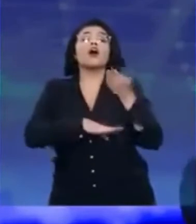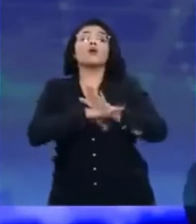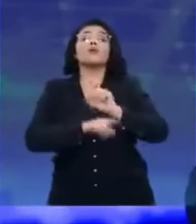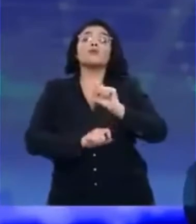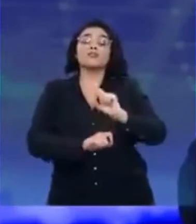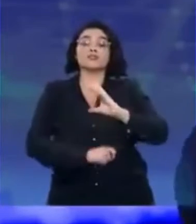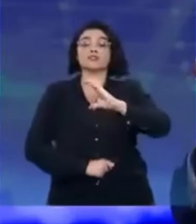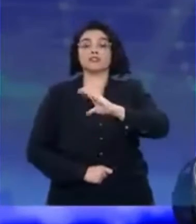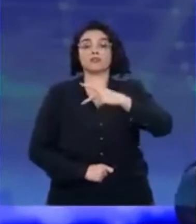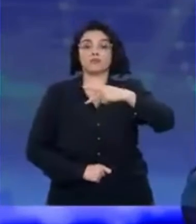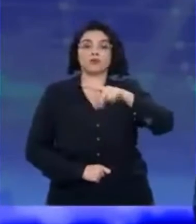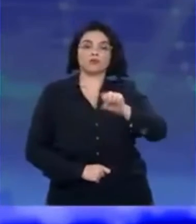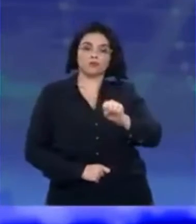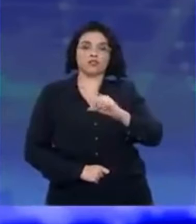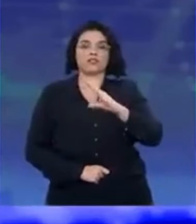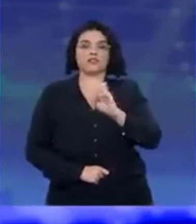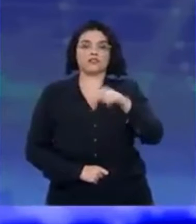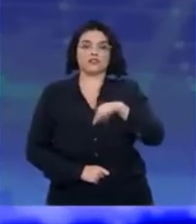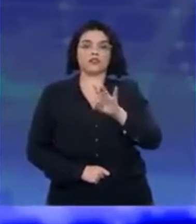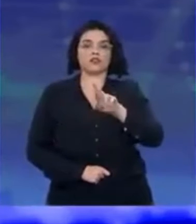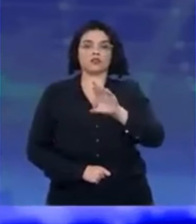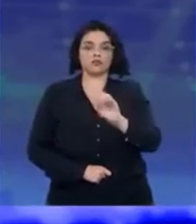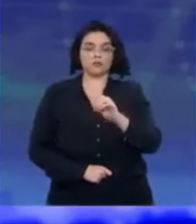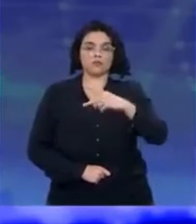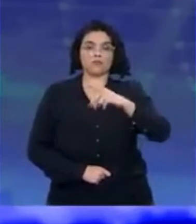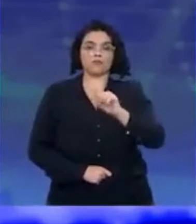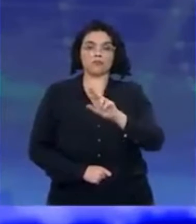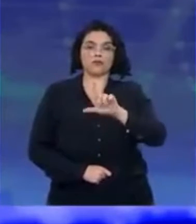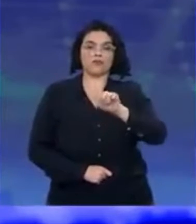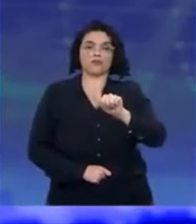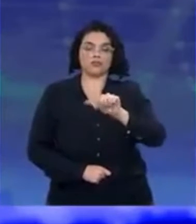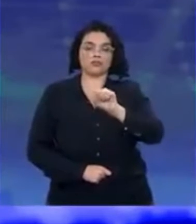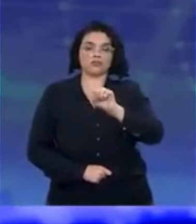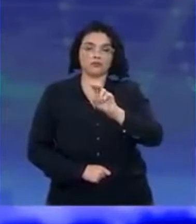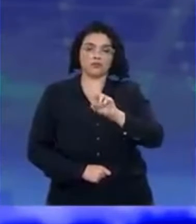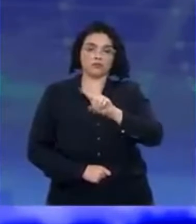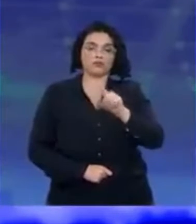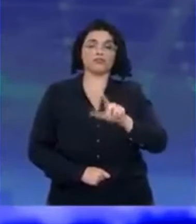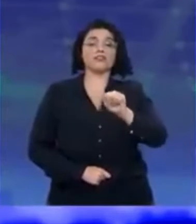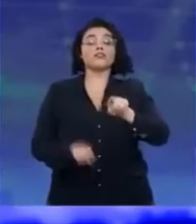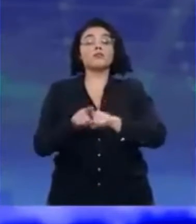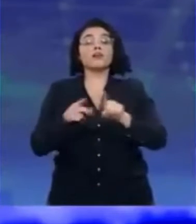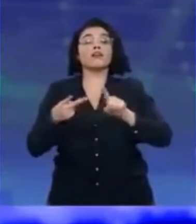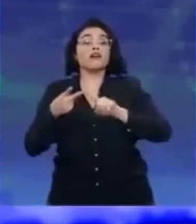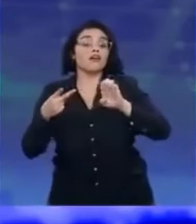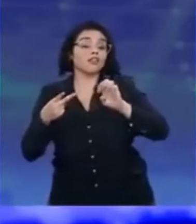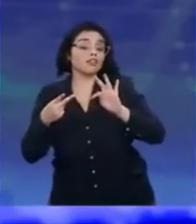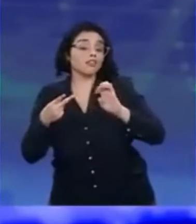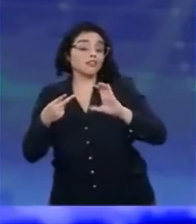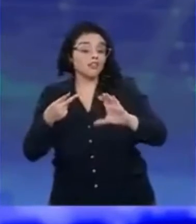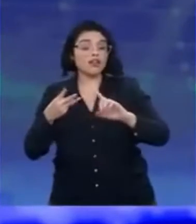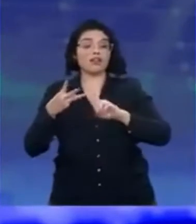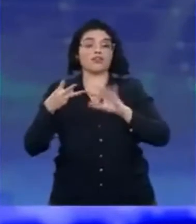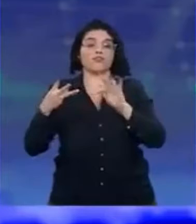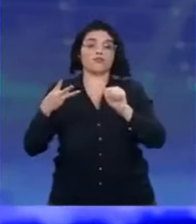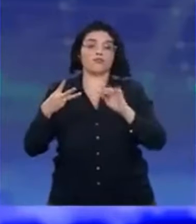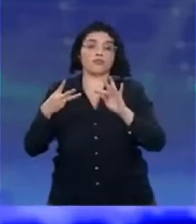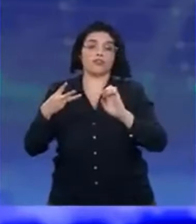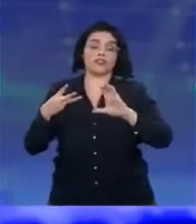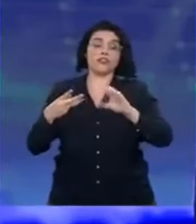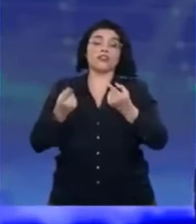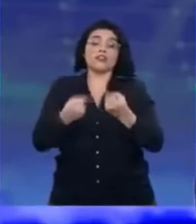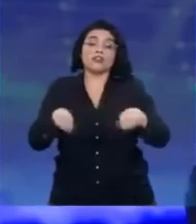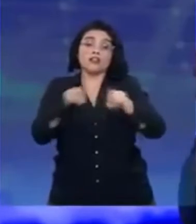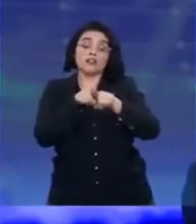vai ser reformulado e reforçado, com a força das ETECs e FATECs. Faremos parcerias também com o